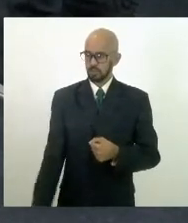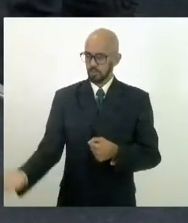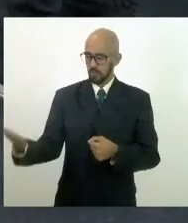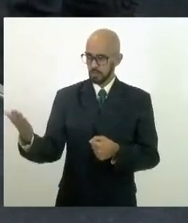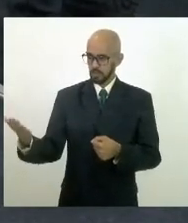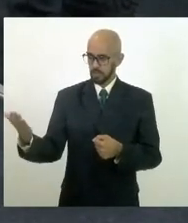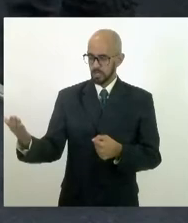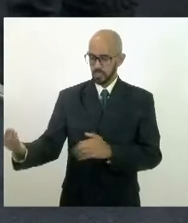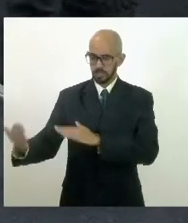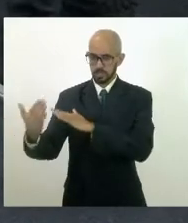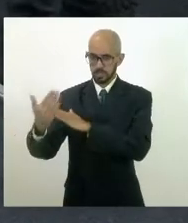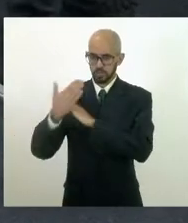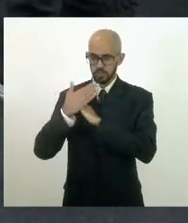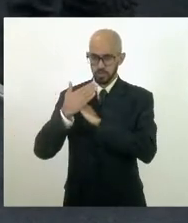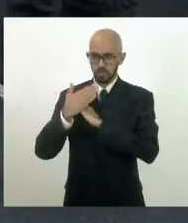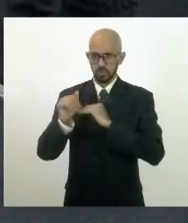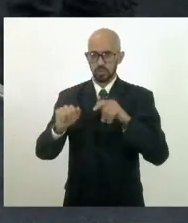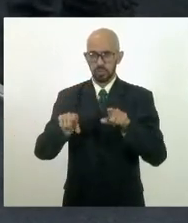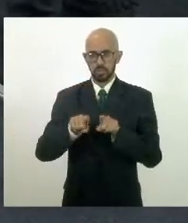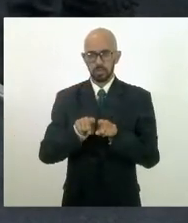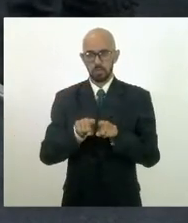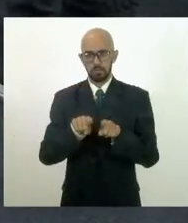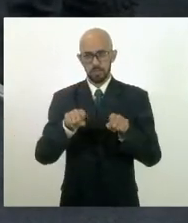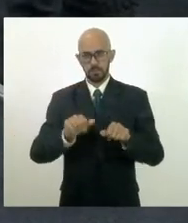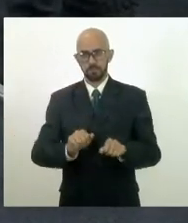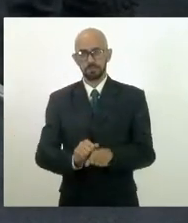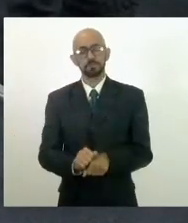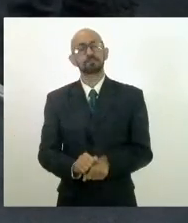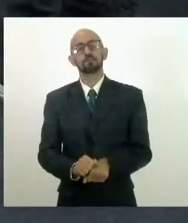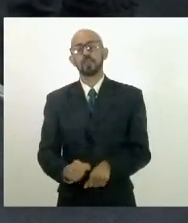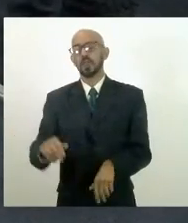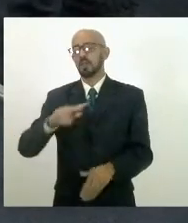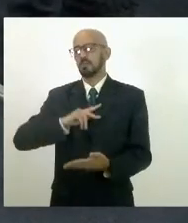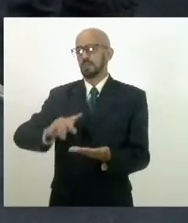também para abrir essa agenda. Presidente,